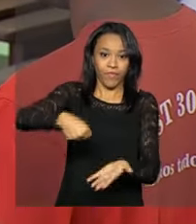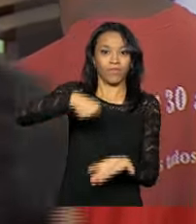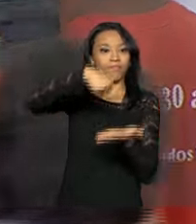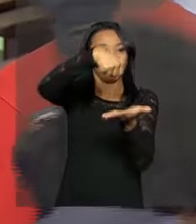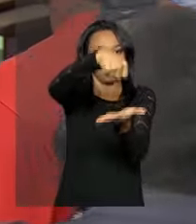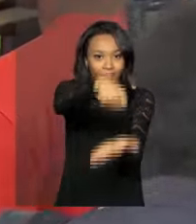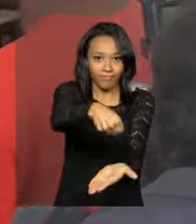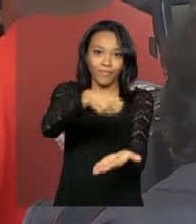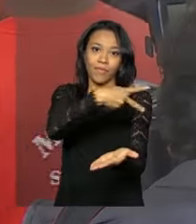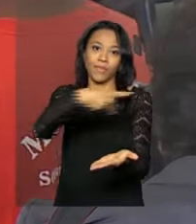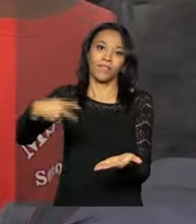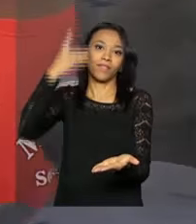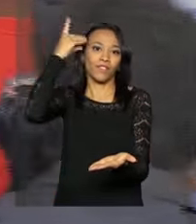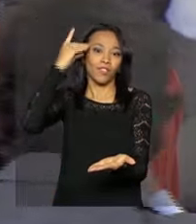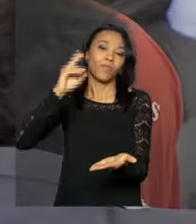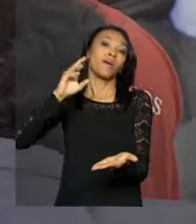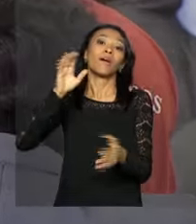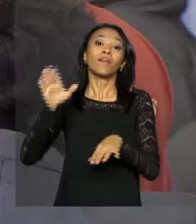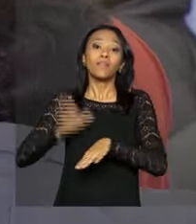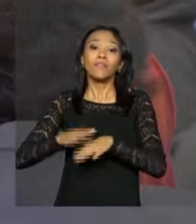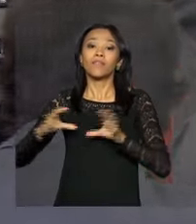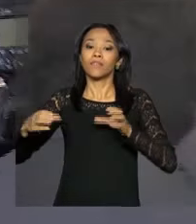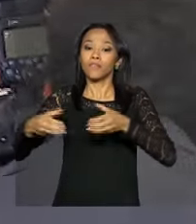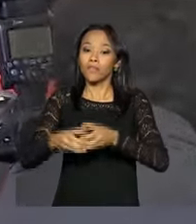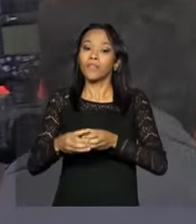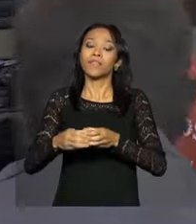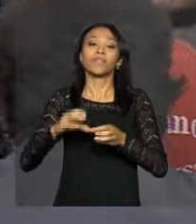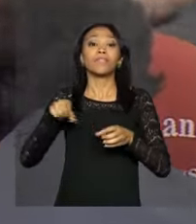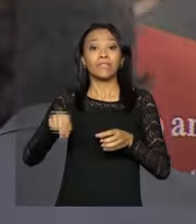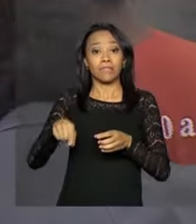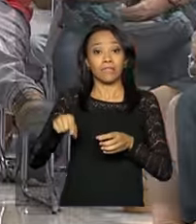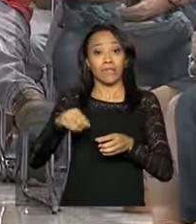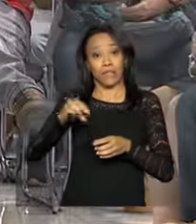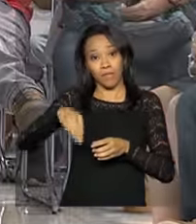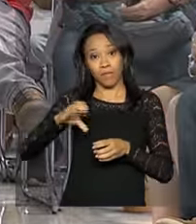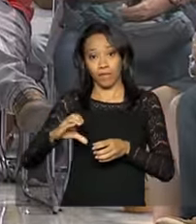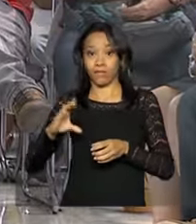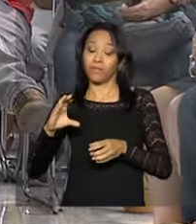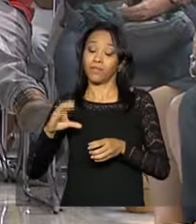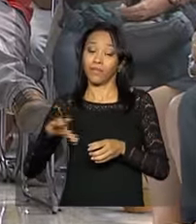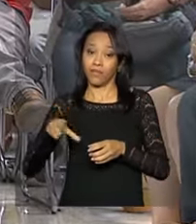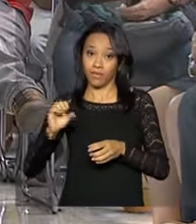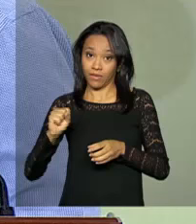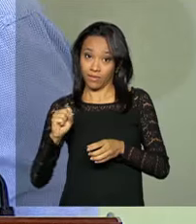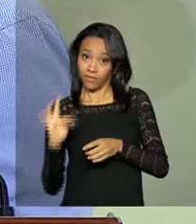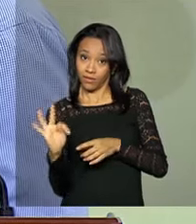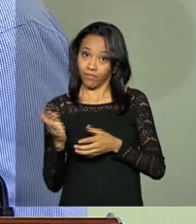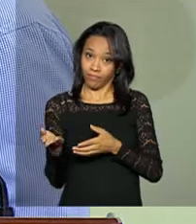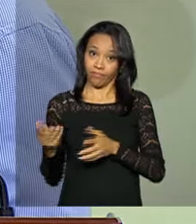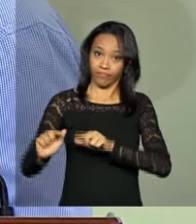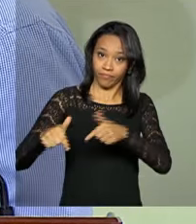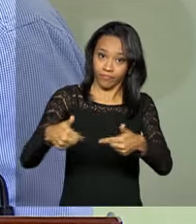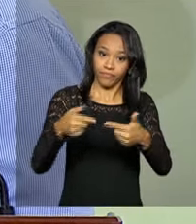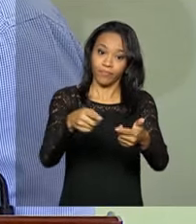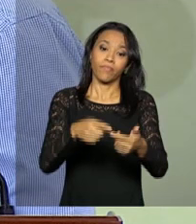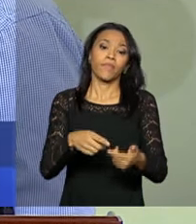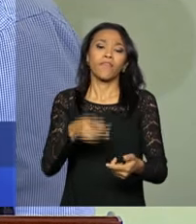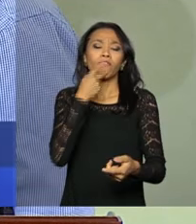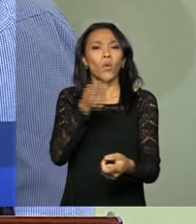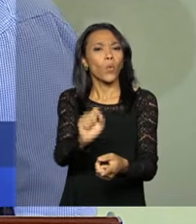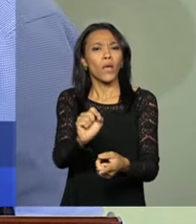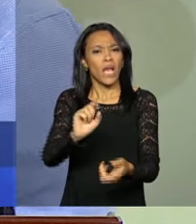presidenta Dilma Rousseff pelo Movimento dos Trabalhadores Rurais Sem Terra. Essa assinatura desse decreto